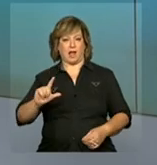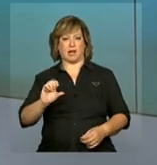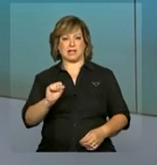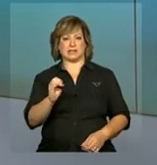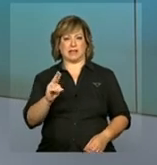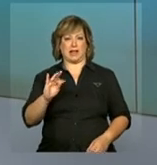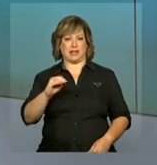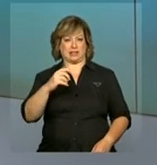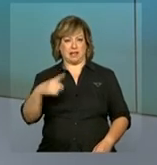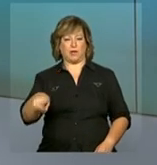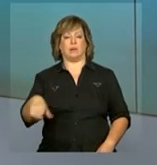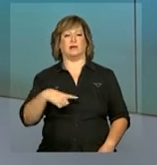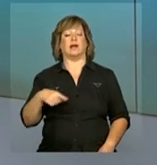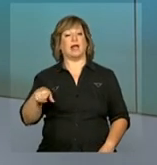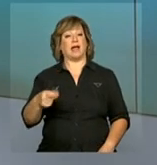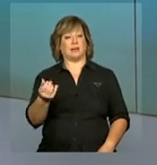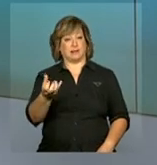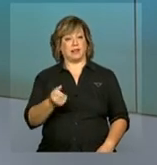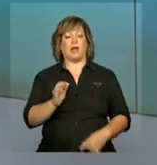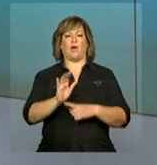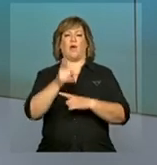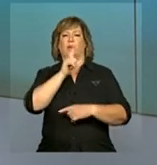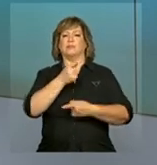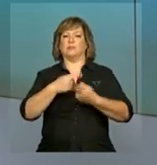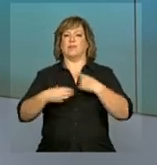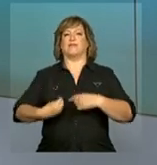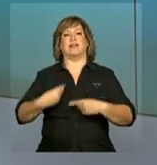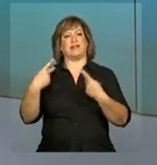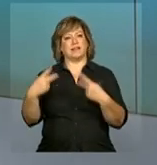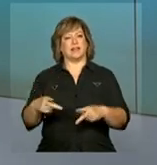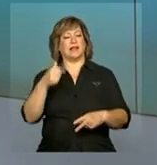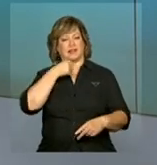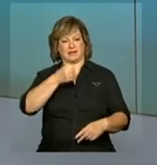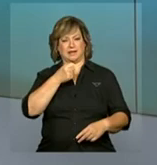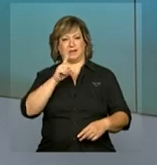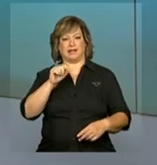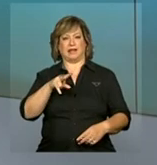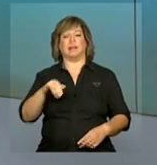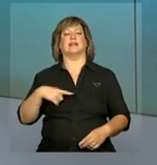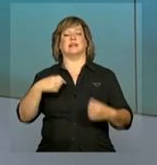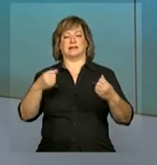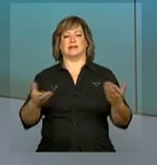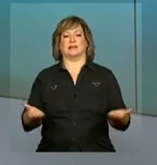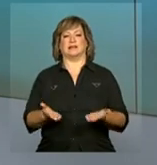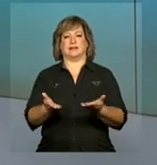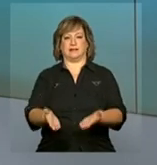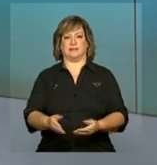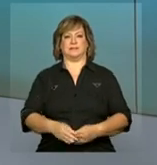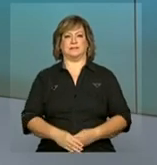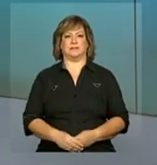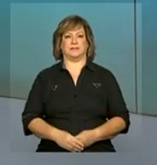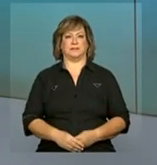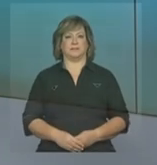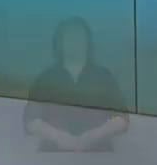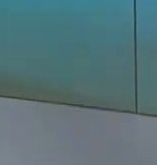benefício, ela conseguiu autonomia financeira. A reportagem é de Daniela Almeida e Cosme Nunes.